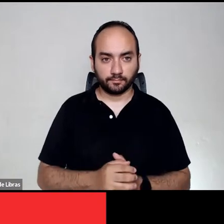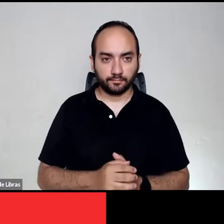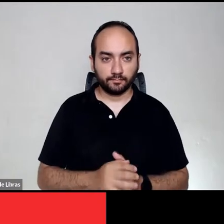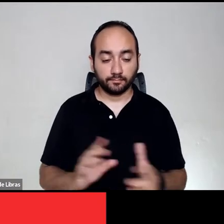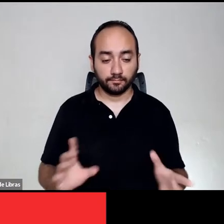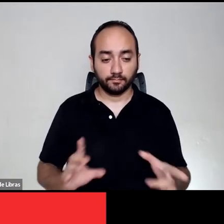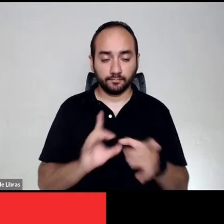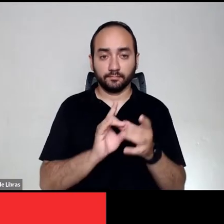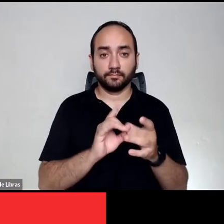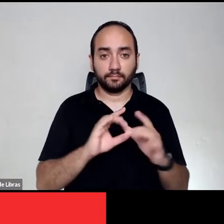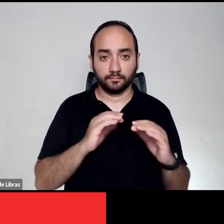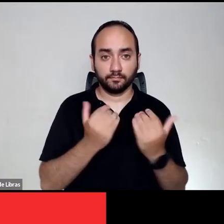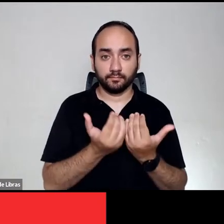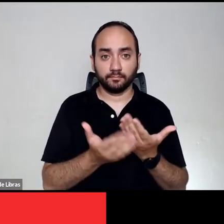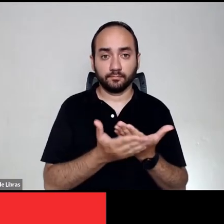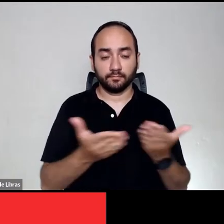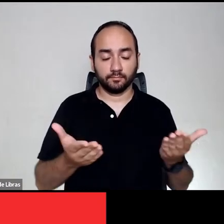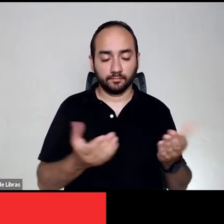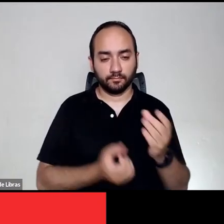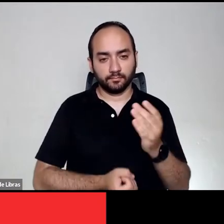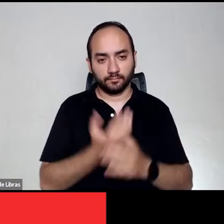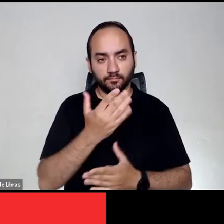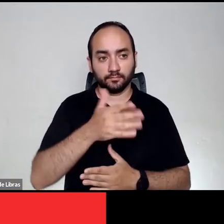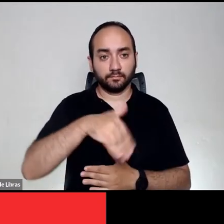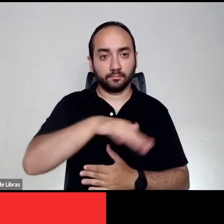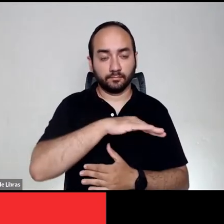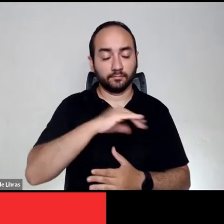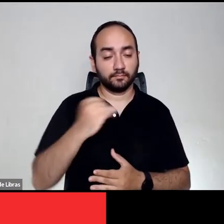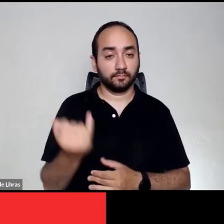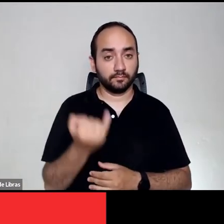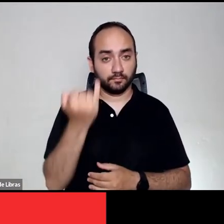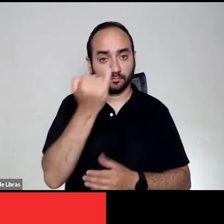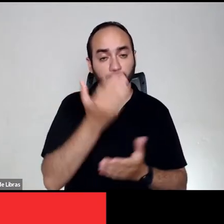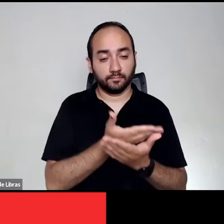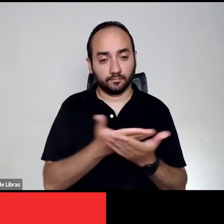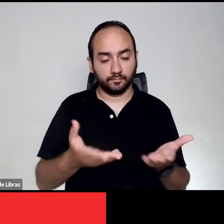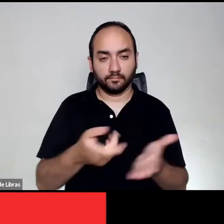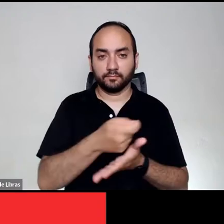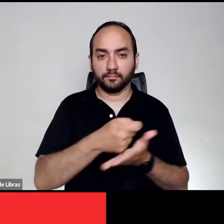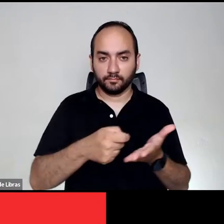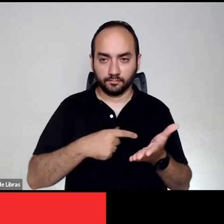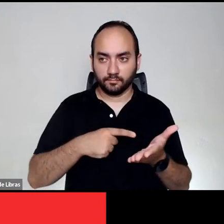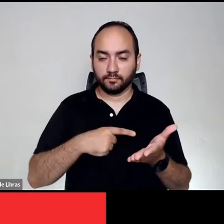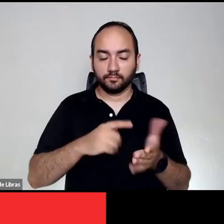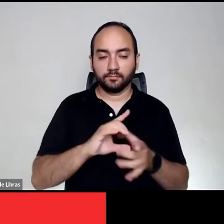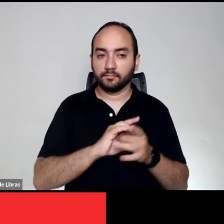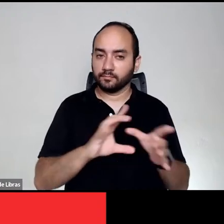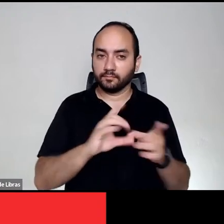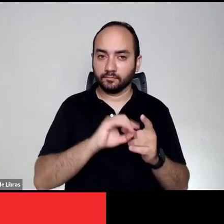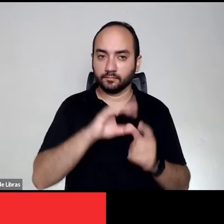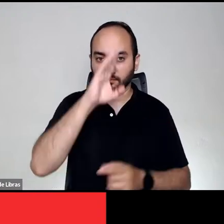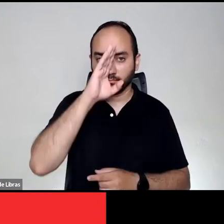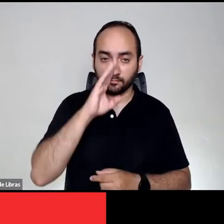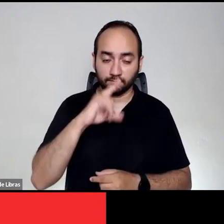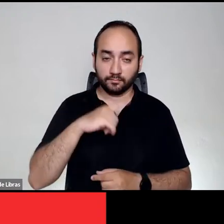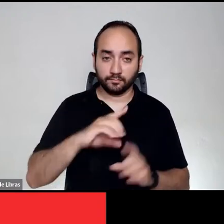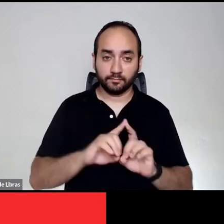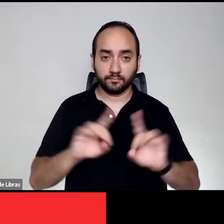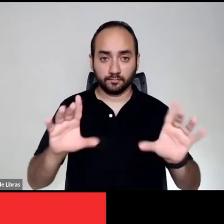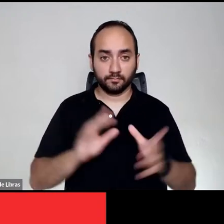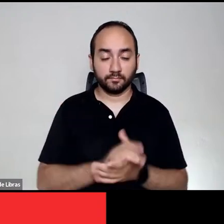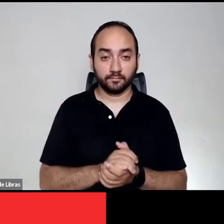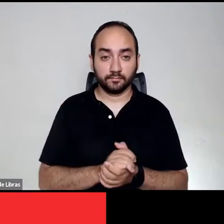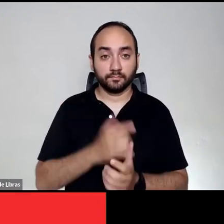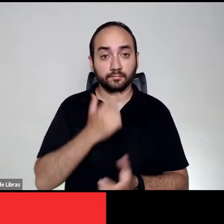conectando a comunidade e fornecendo informações relevantes para o lazer e a saúde de forma democrática. Mais